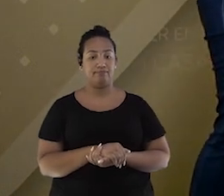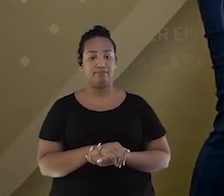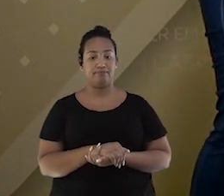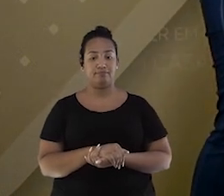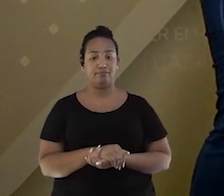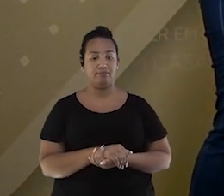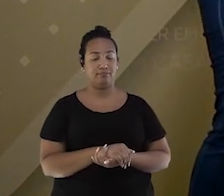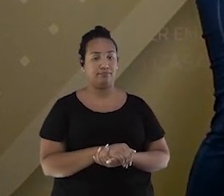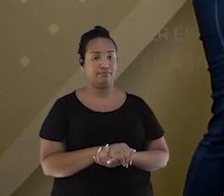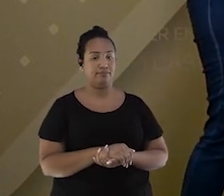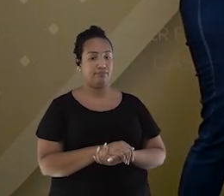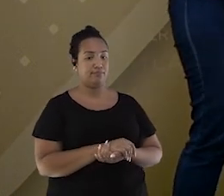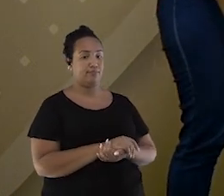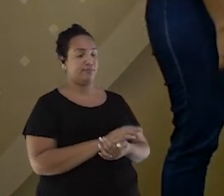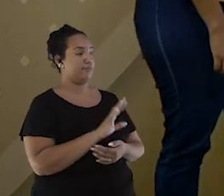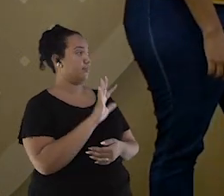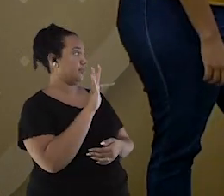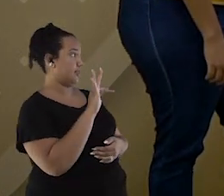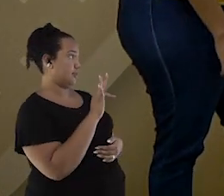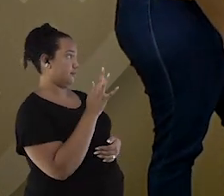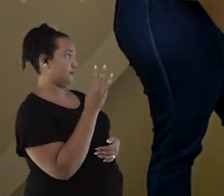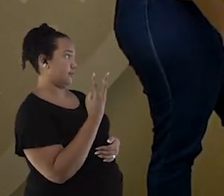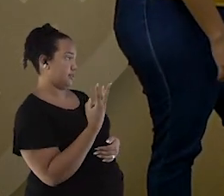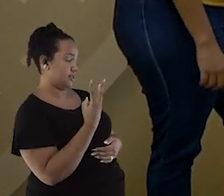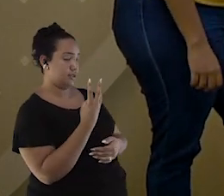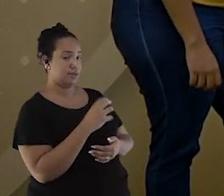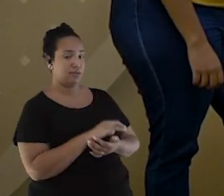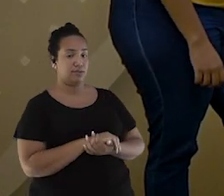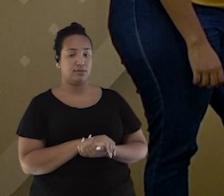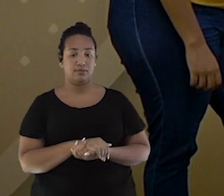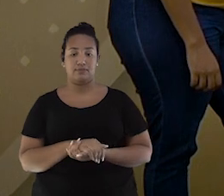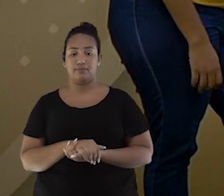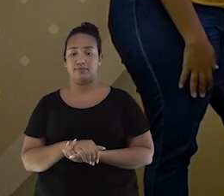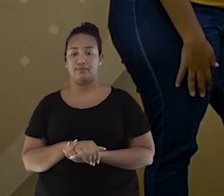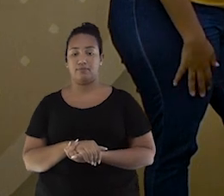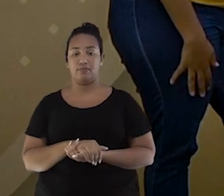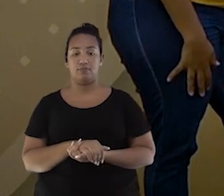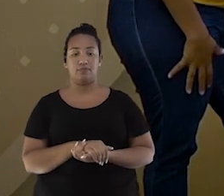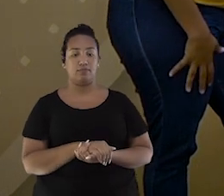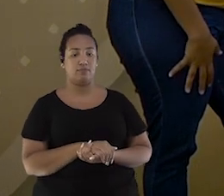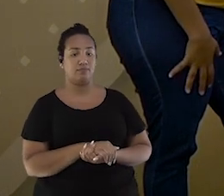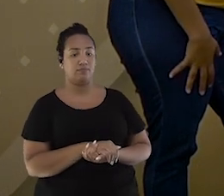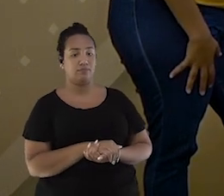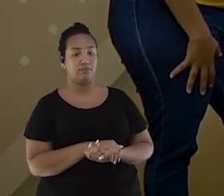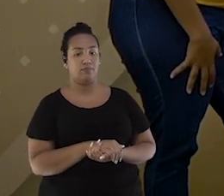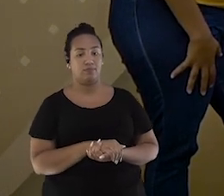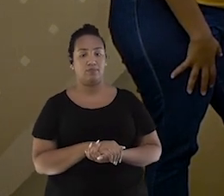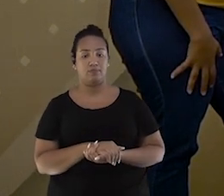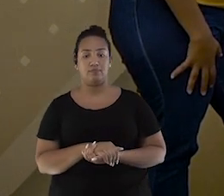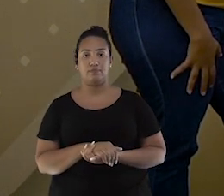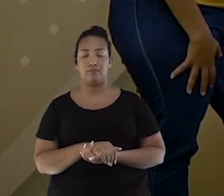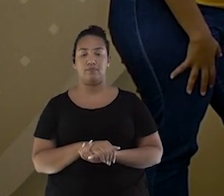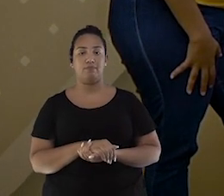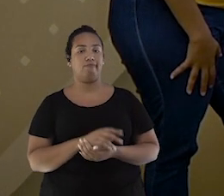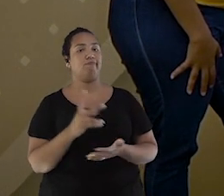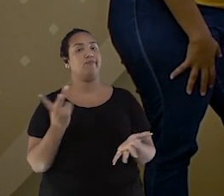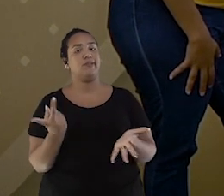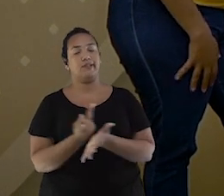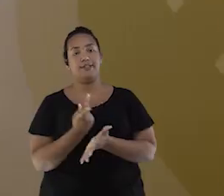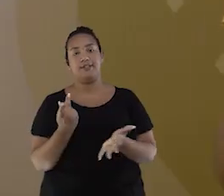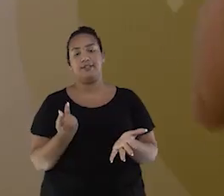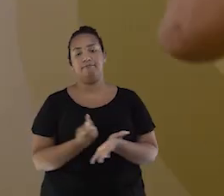F3. F3. F3. Vamos ver. Vamos ver. Não. Bomba.